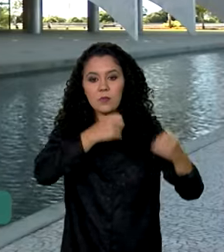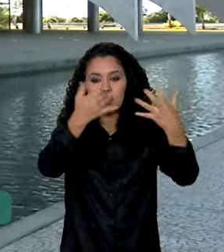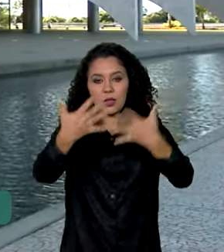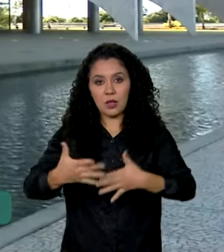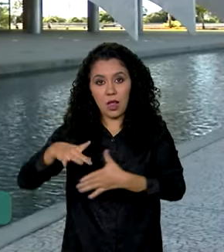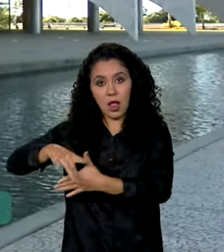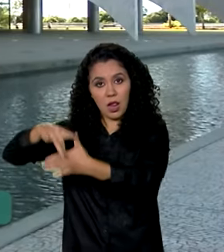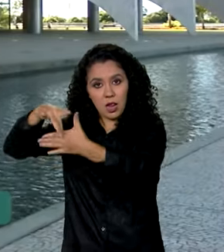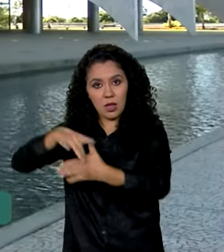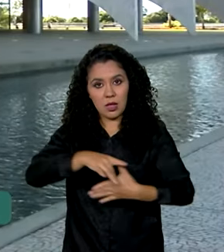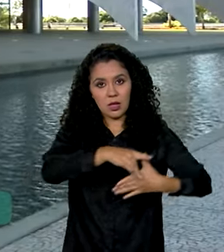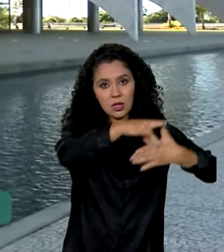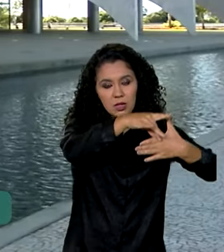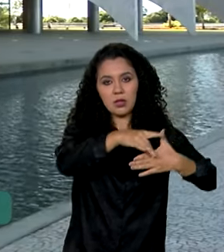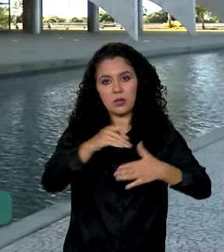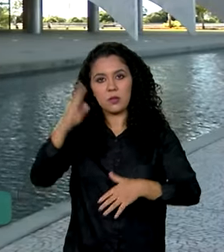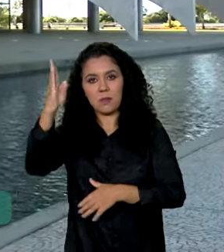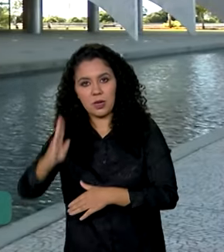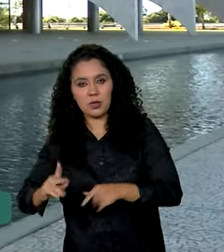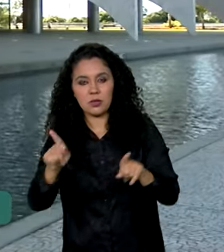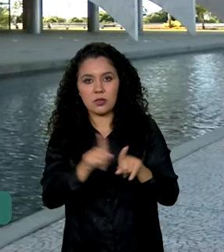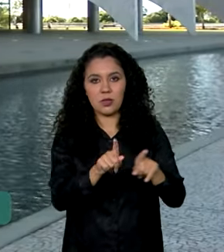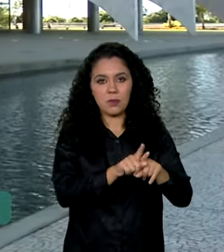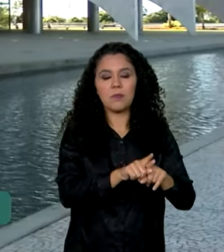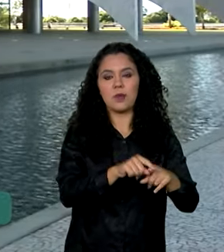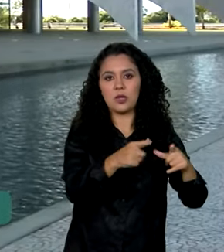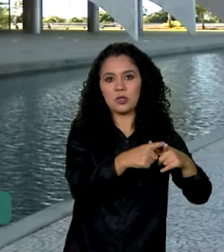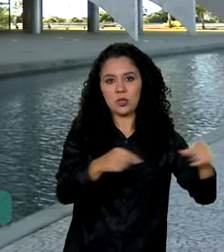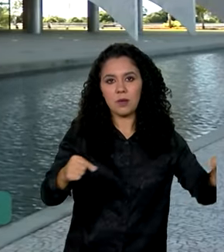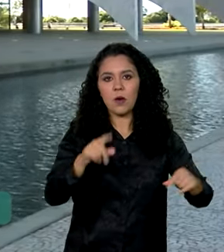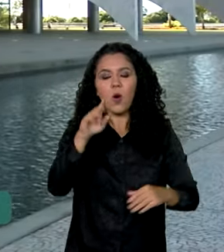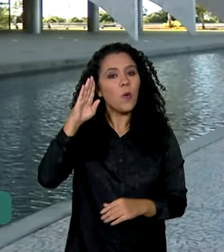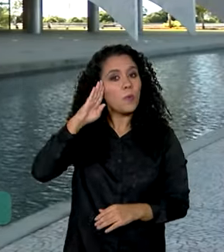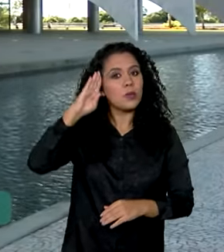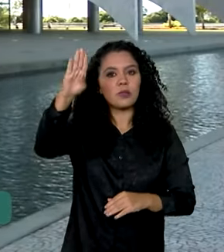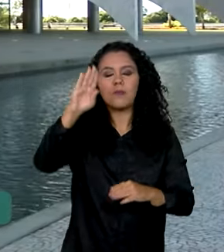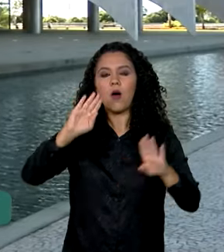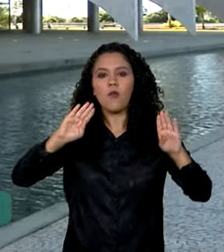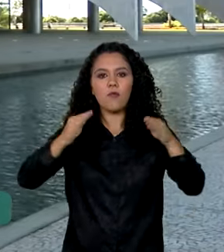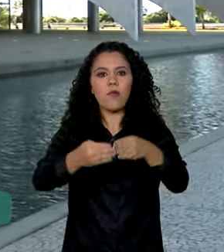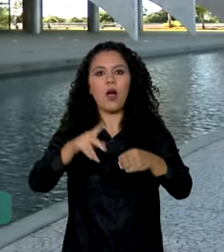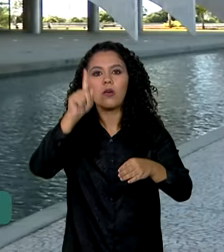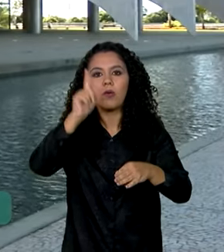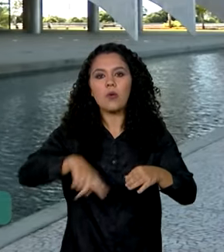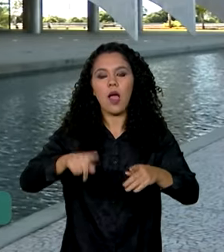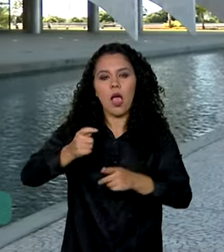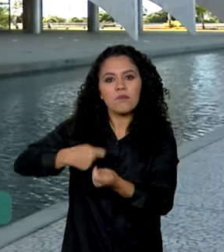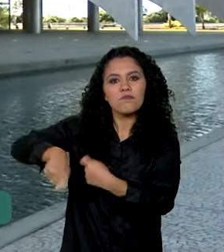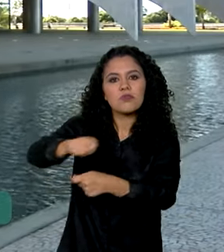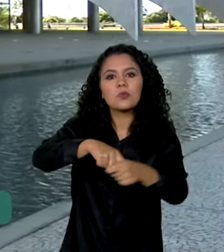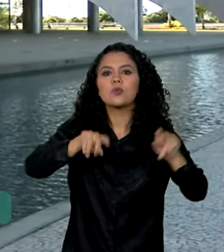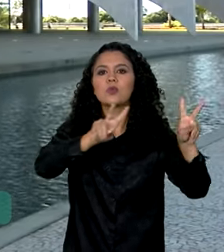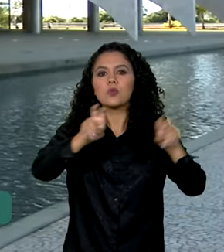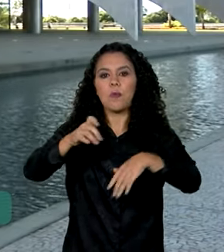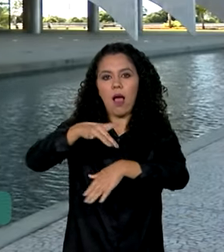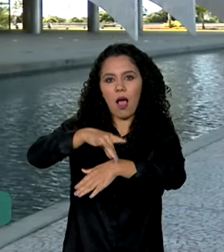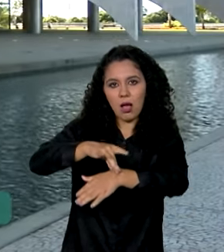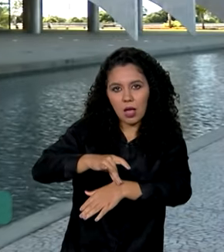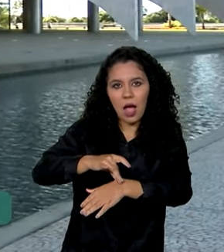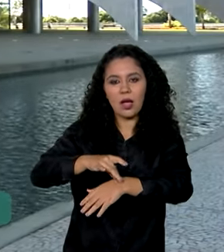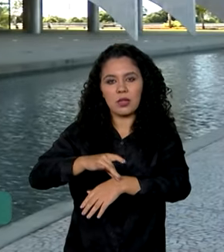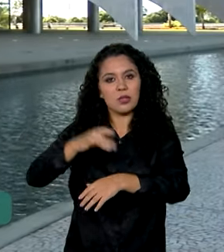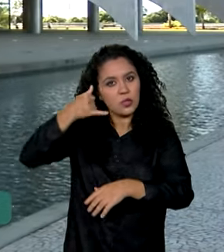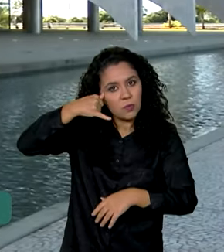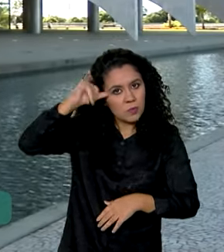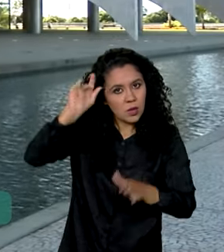participam agora, o principal foco dessa reunião deve ser o comércio entre os dois países, principalmente o comércio de carne bovina, a venda de carne bovina do Brasil